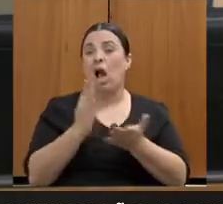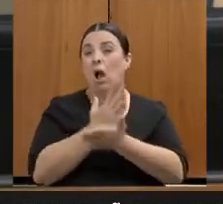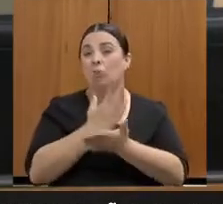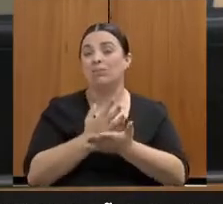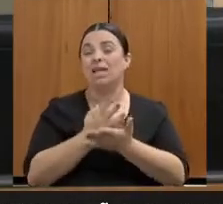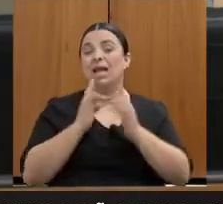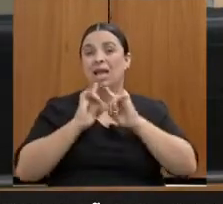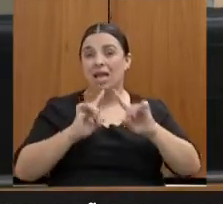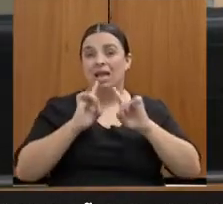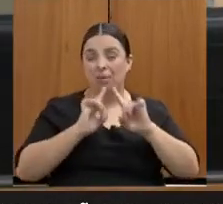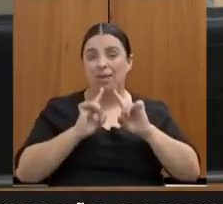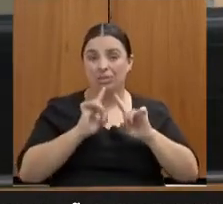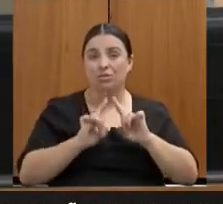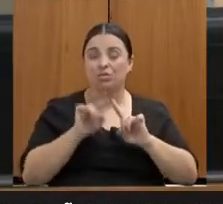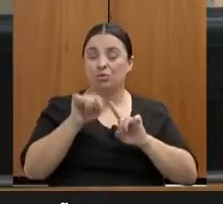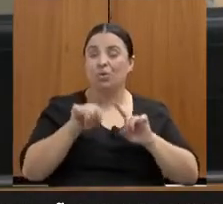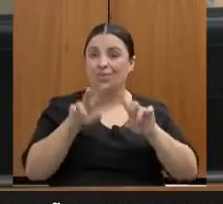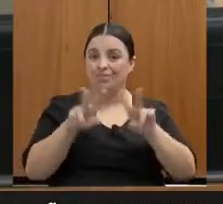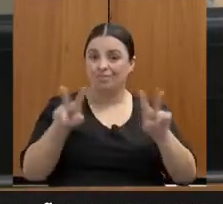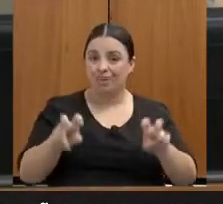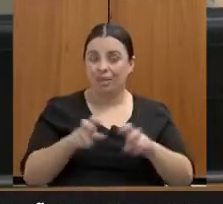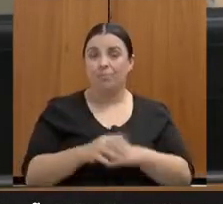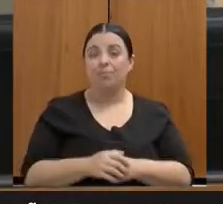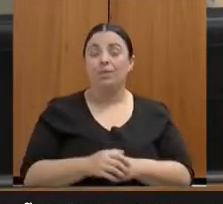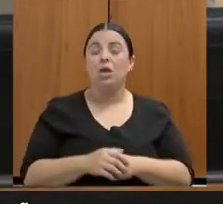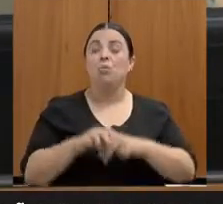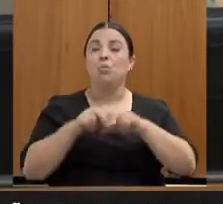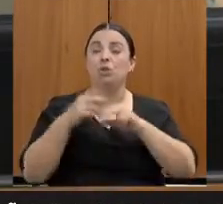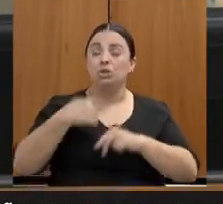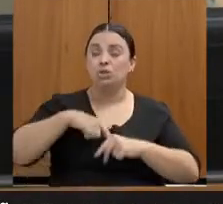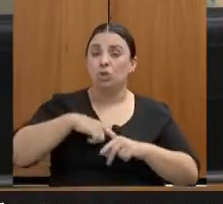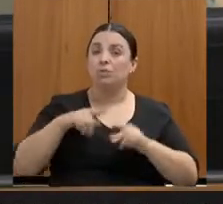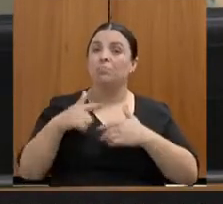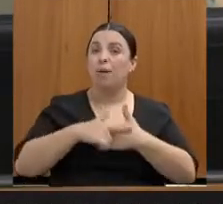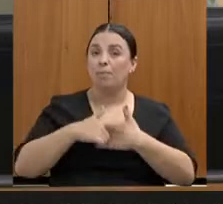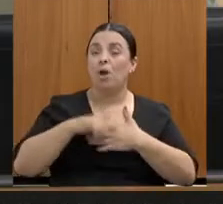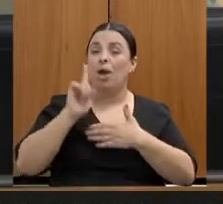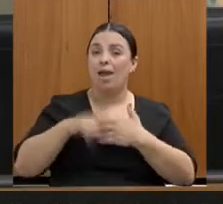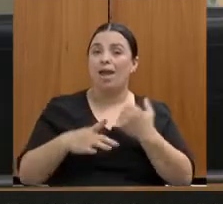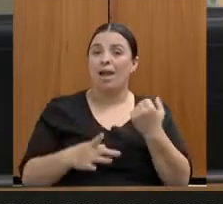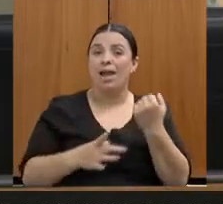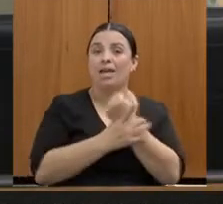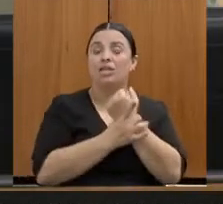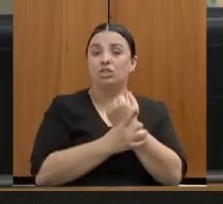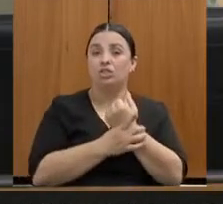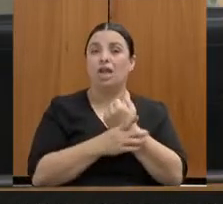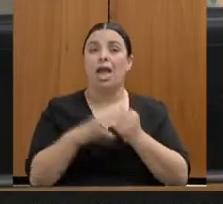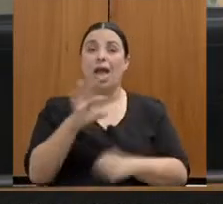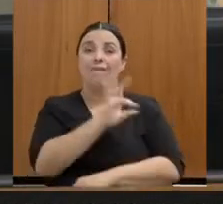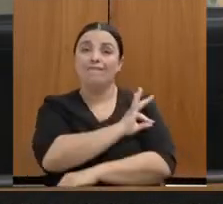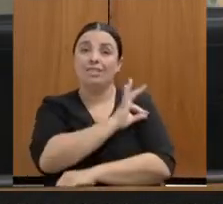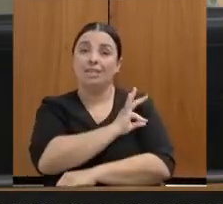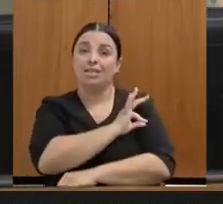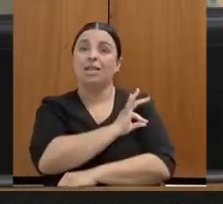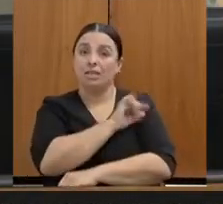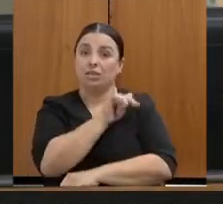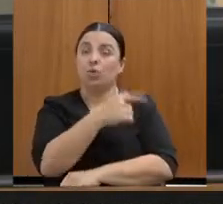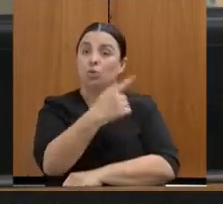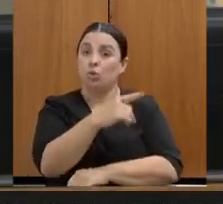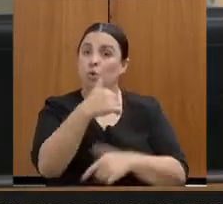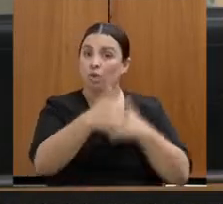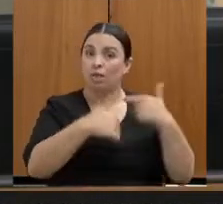nosso papel aqui é garantir a fiscalização do serviço e propor também